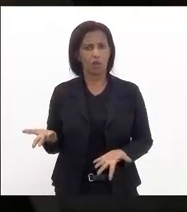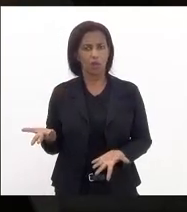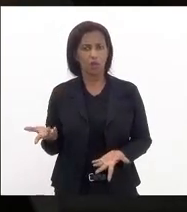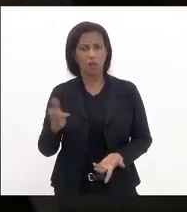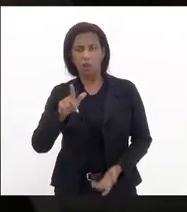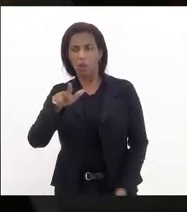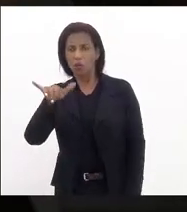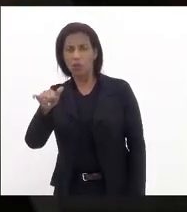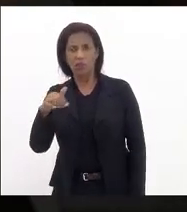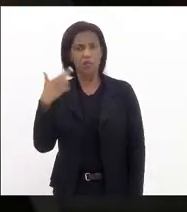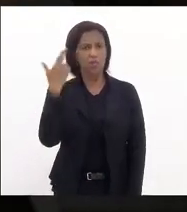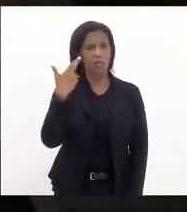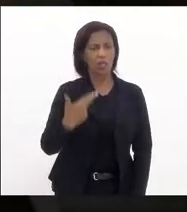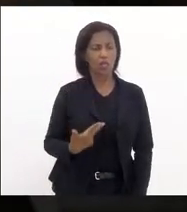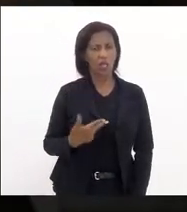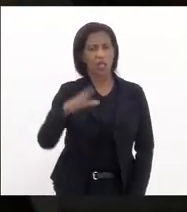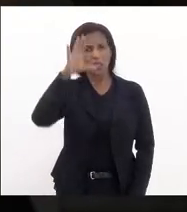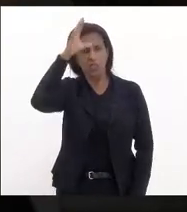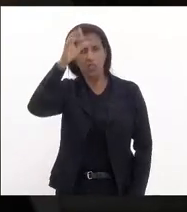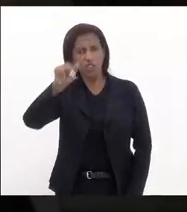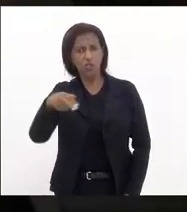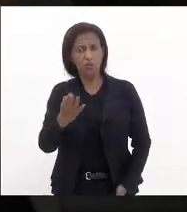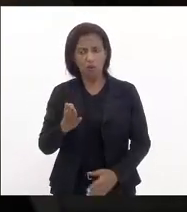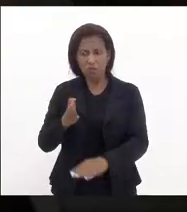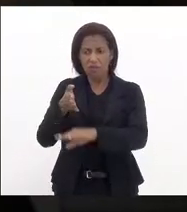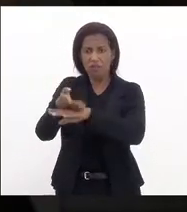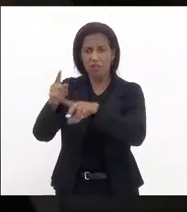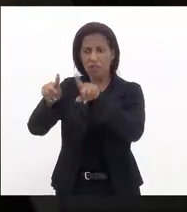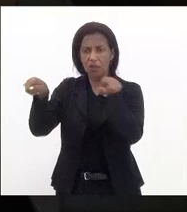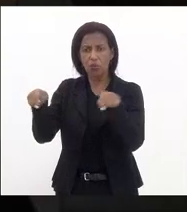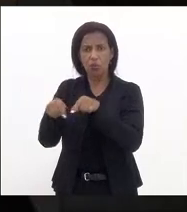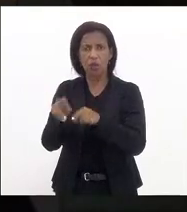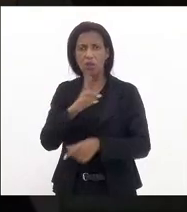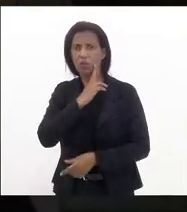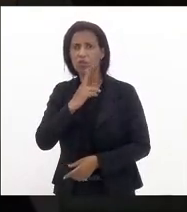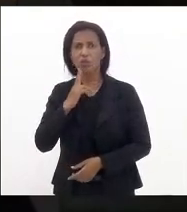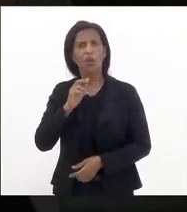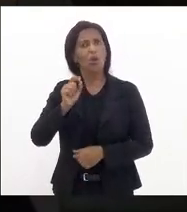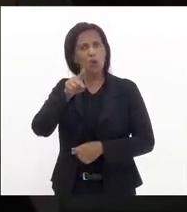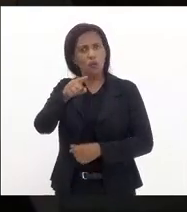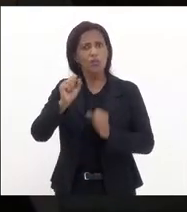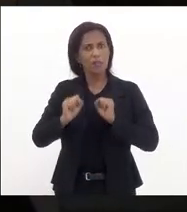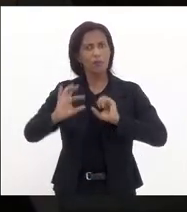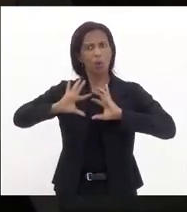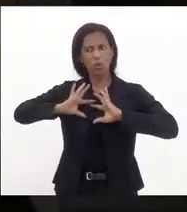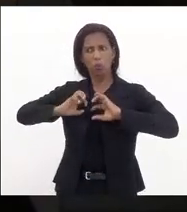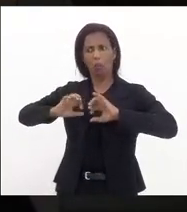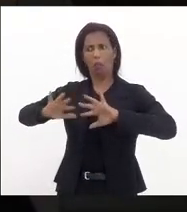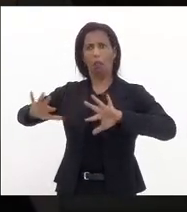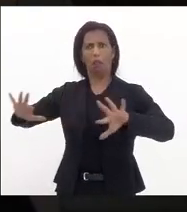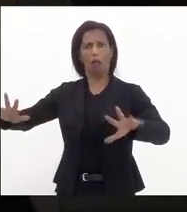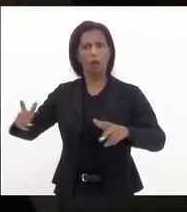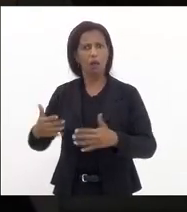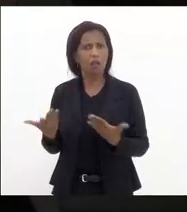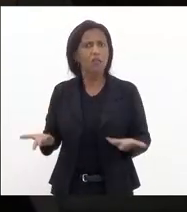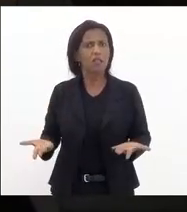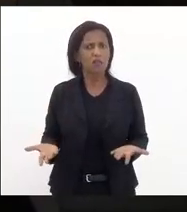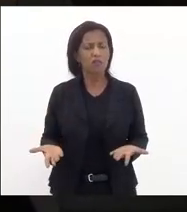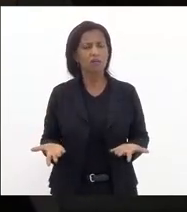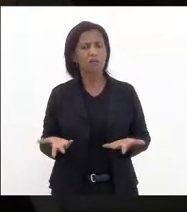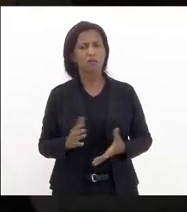Renata você vai entrar num ambiente fechado coletivo você pode contaminar outras pessoas mas o que é isso?